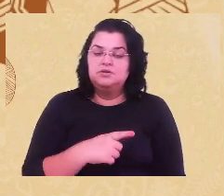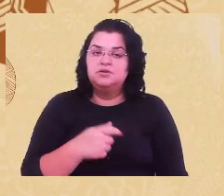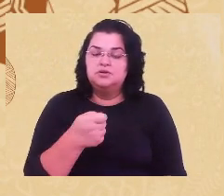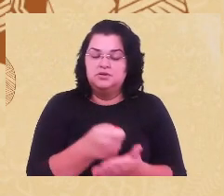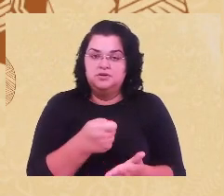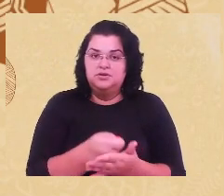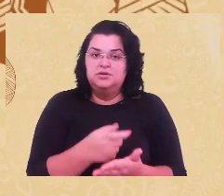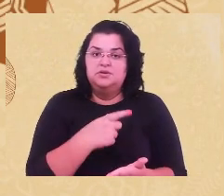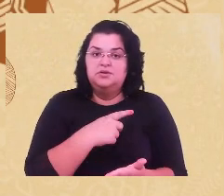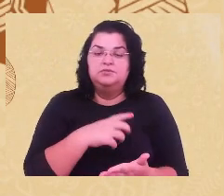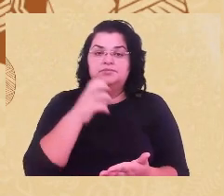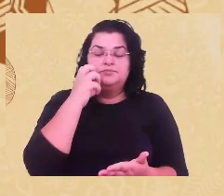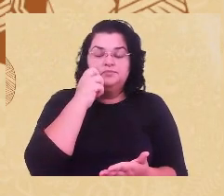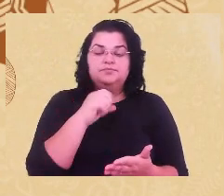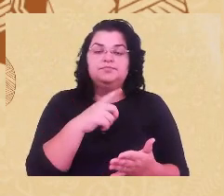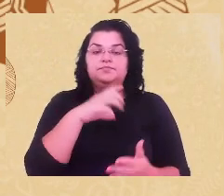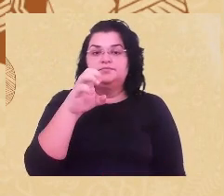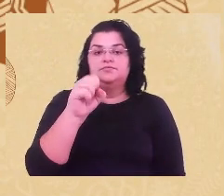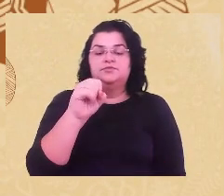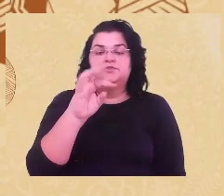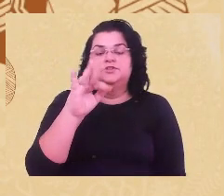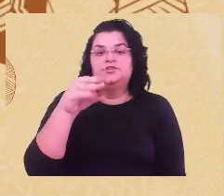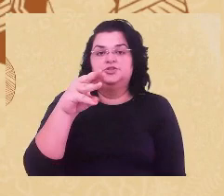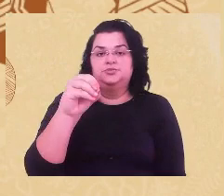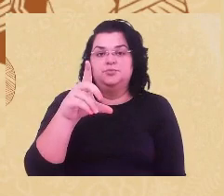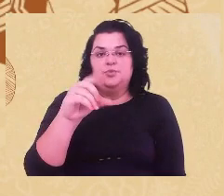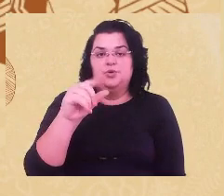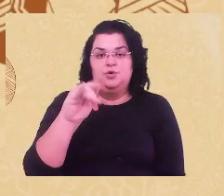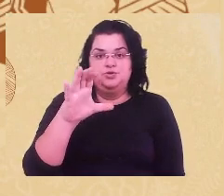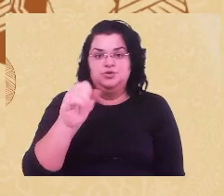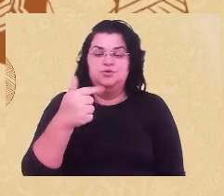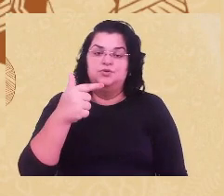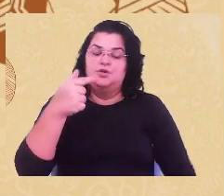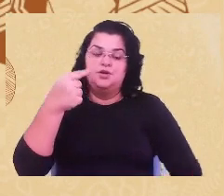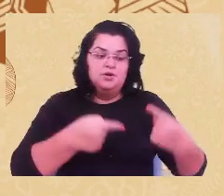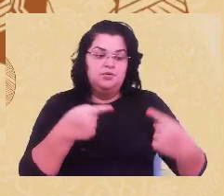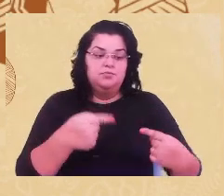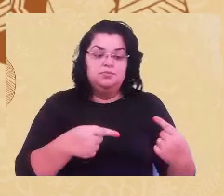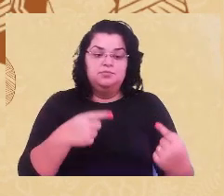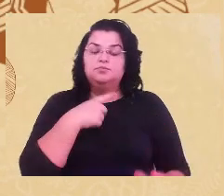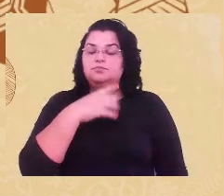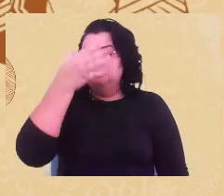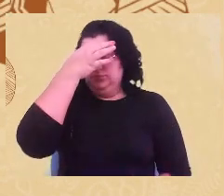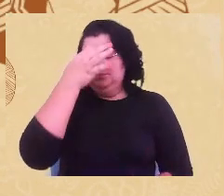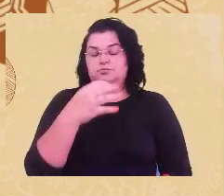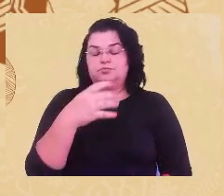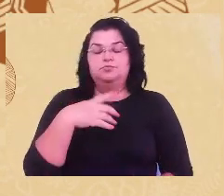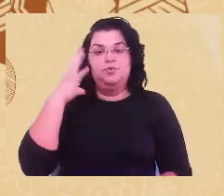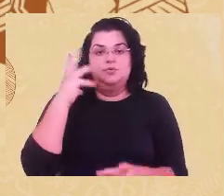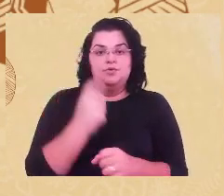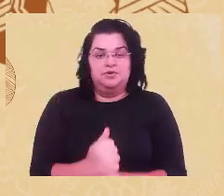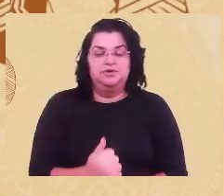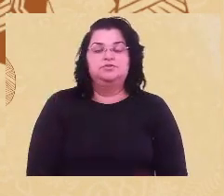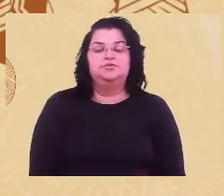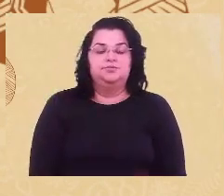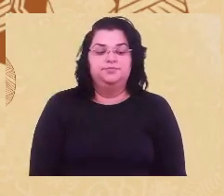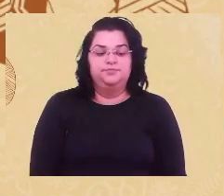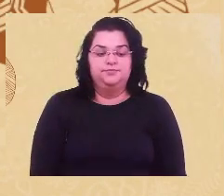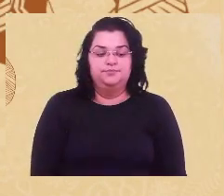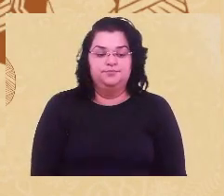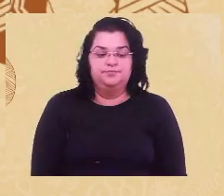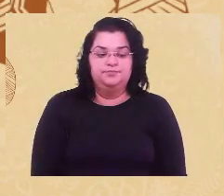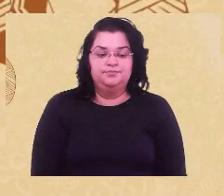epistemológica que não pactue com os desígnios da colonialidade. Então, vamos lá.